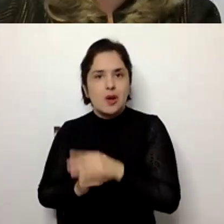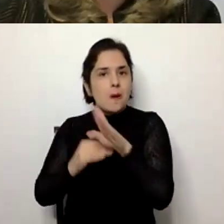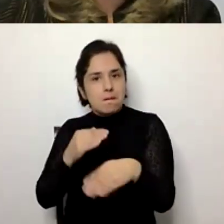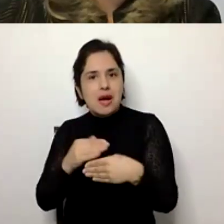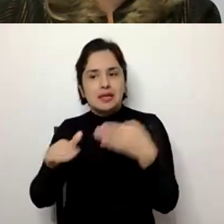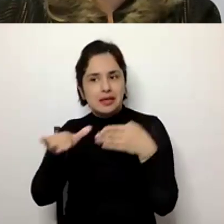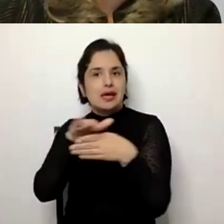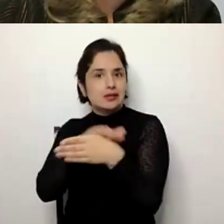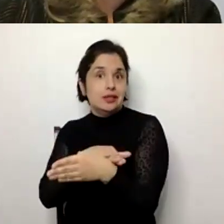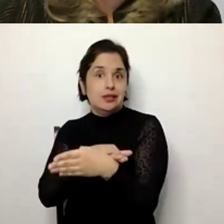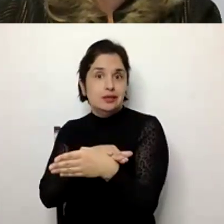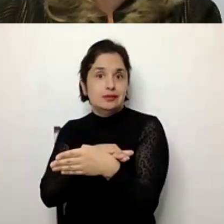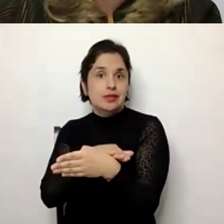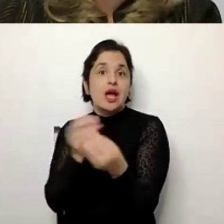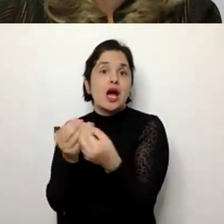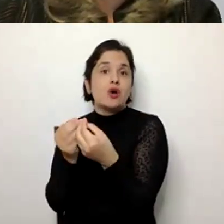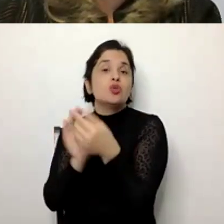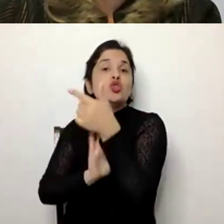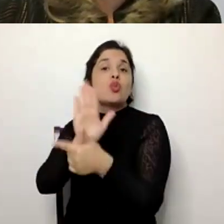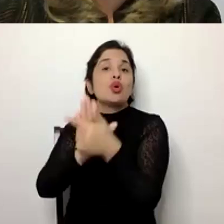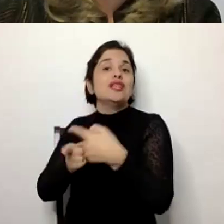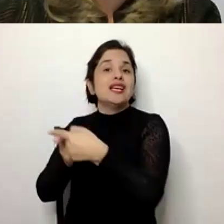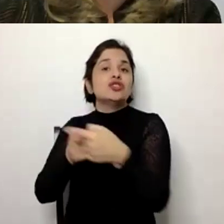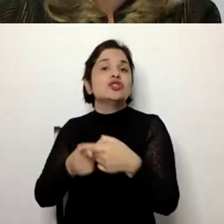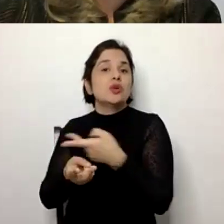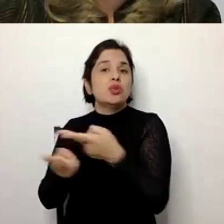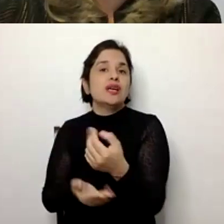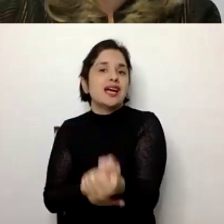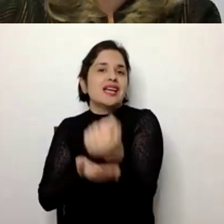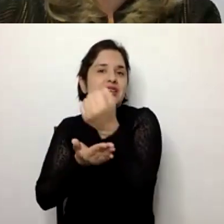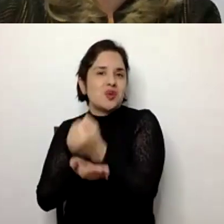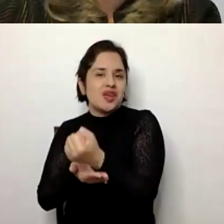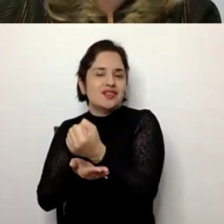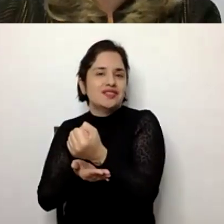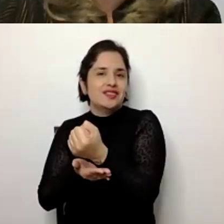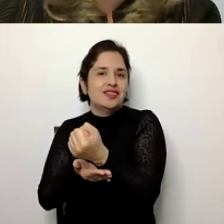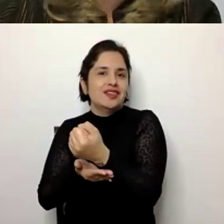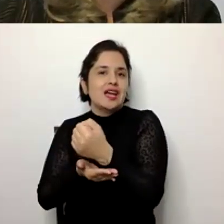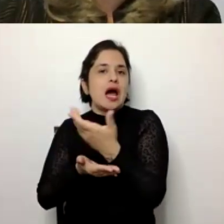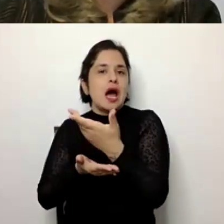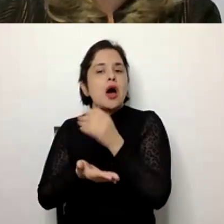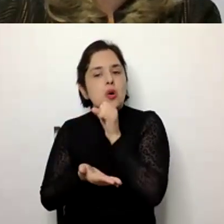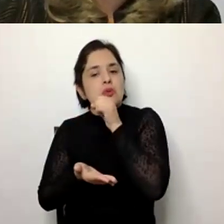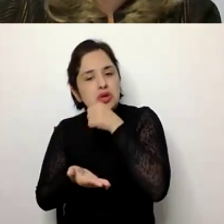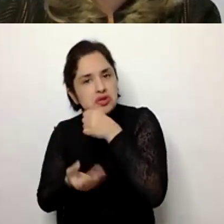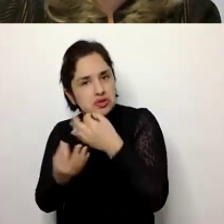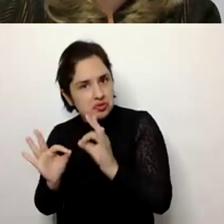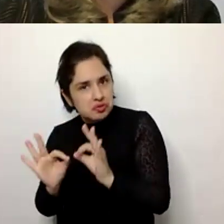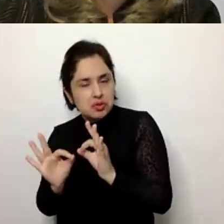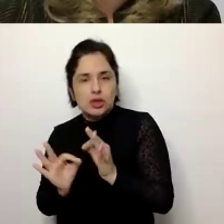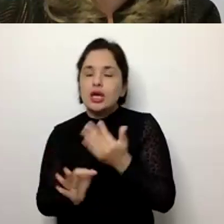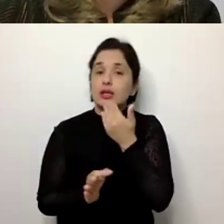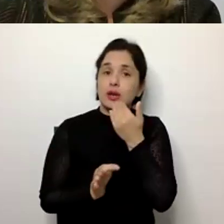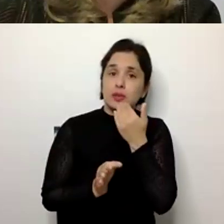accedem justamente a muita política social e pública que ajuda justamente a esta longevidade. Também chama a atenção que